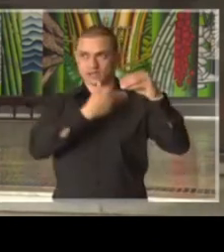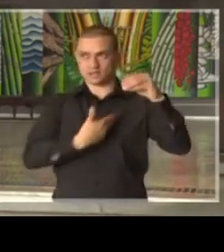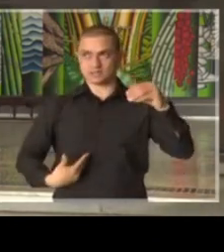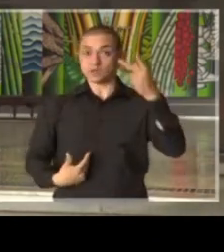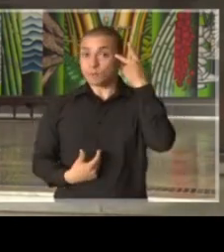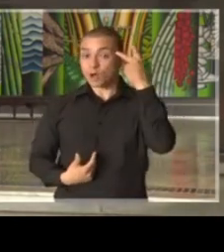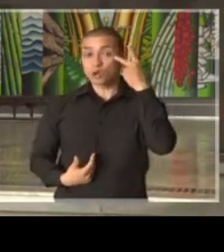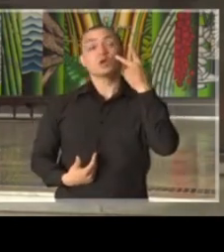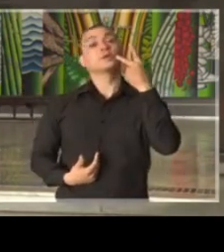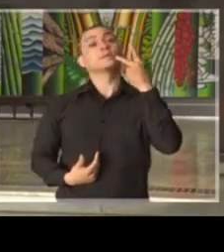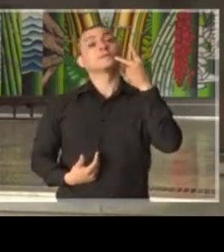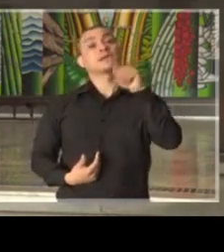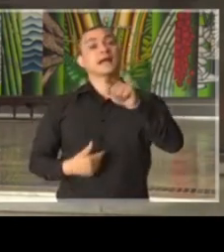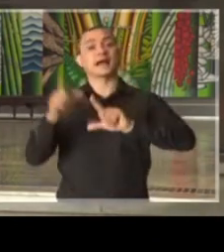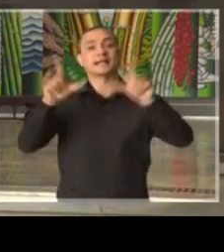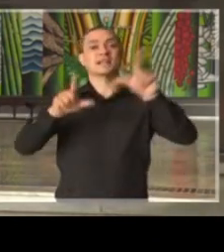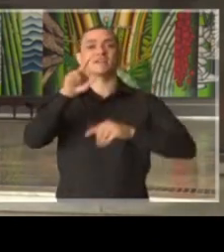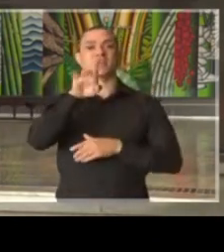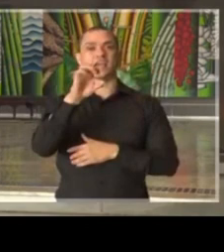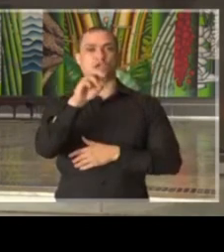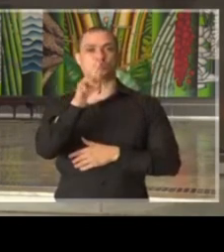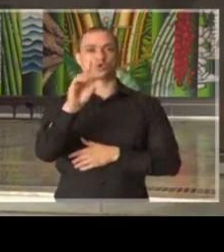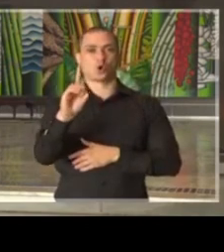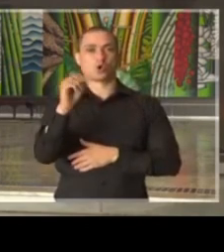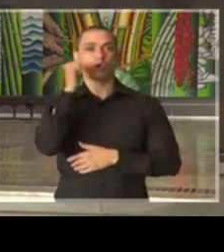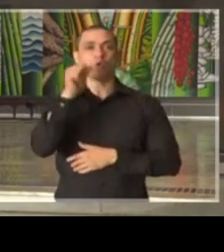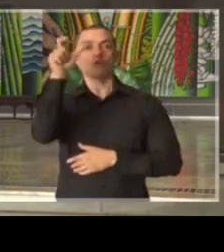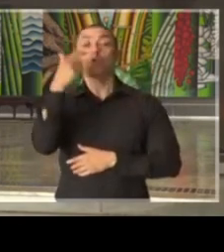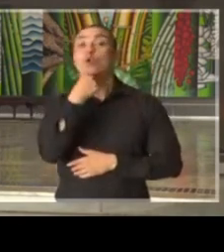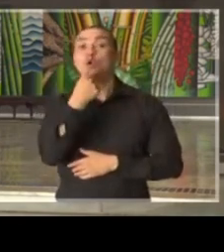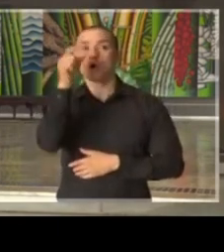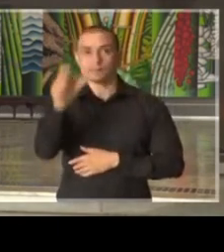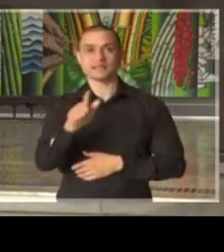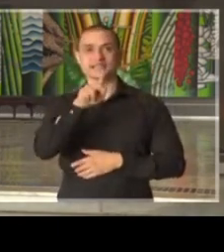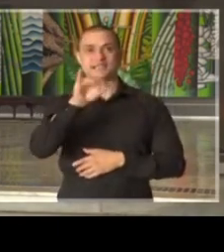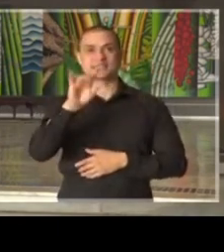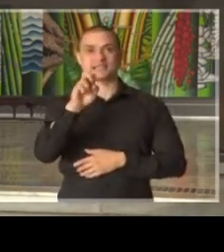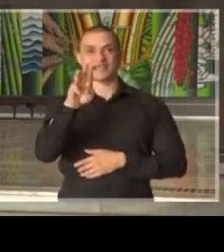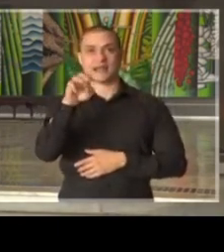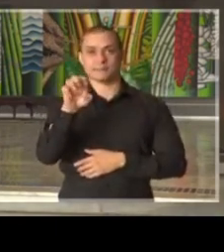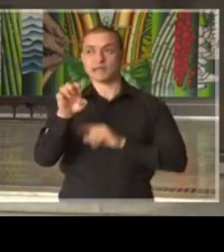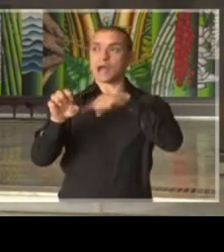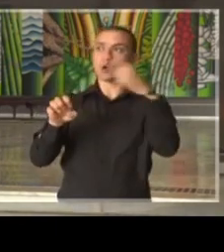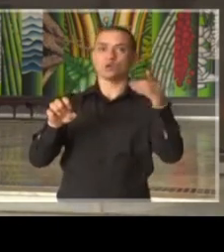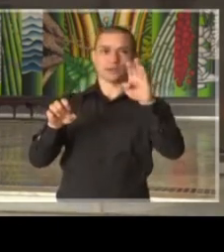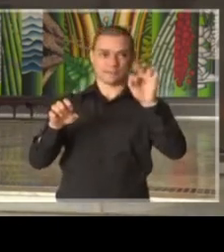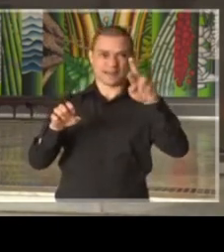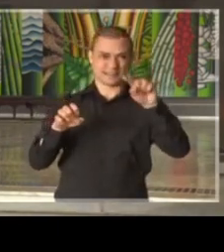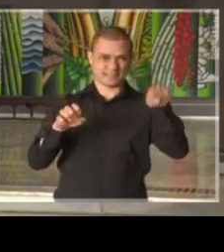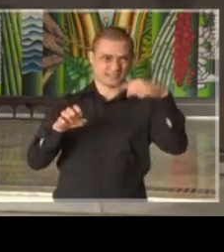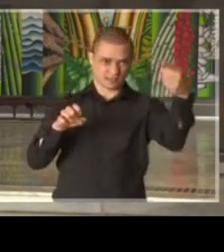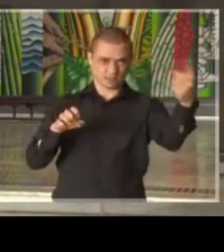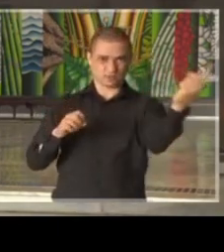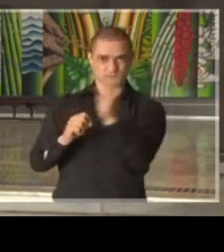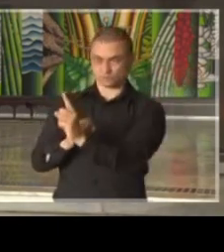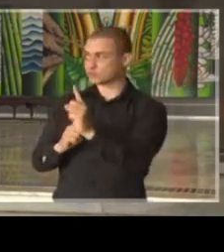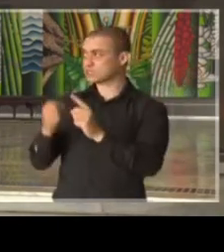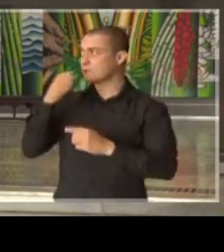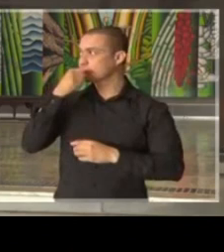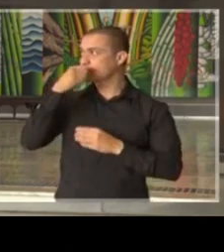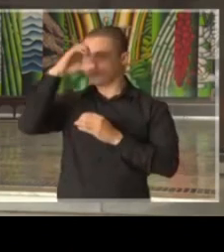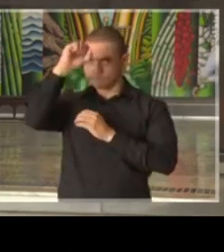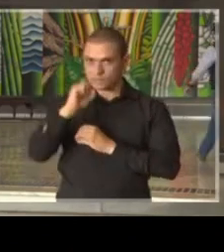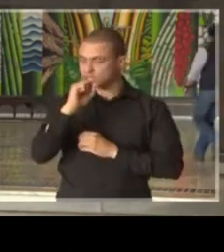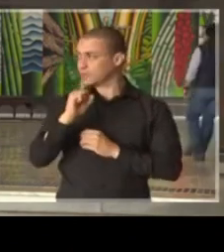Paulo, a pergunta é da TV Record, da jornalista Beatriz Casadei, Beatriz, enquanto você se posiciona, aproveita que abaixar o microfone um pouquinho, pode